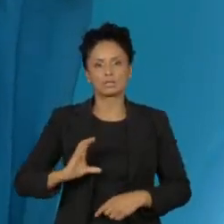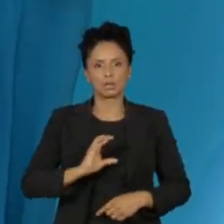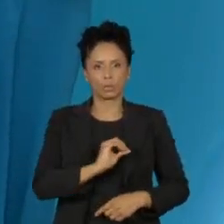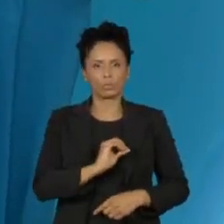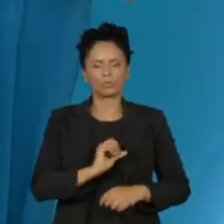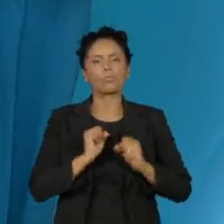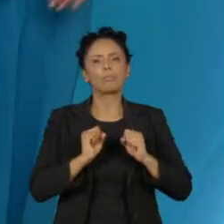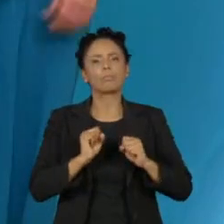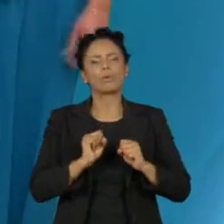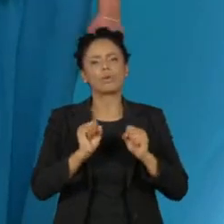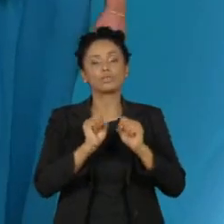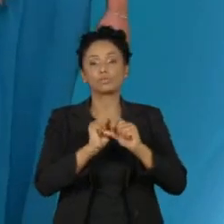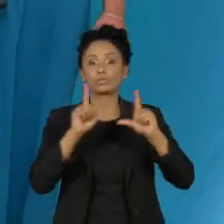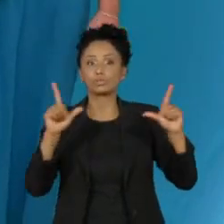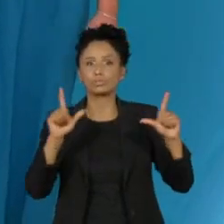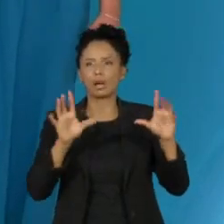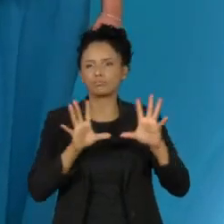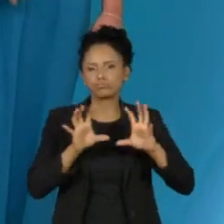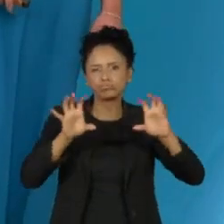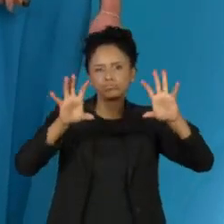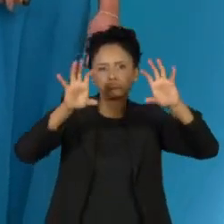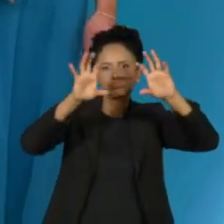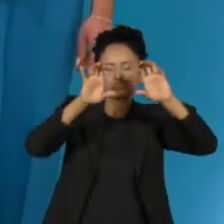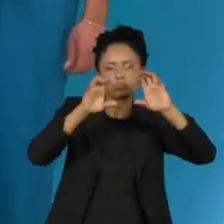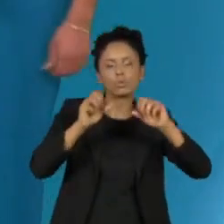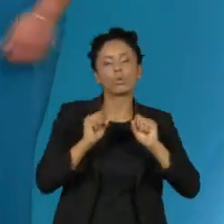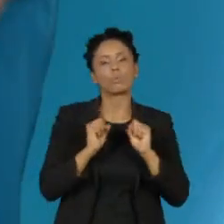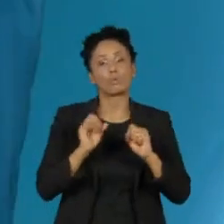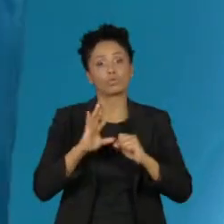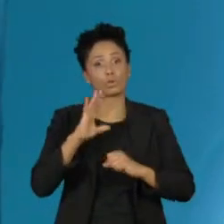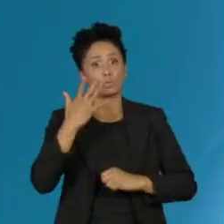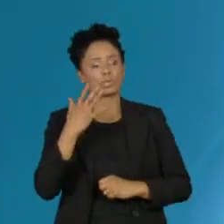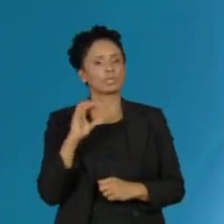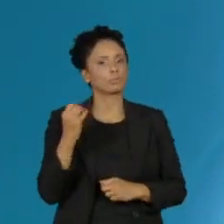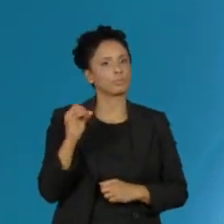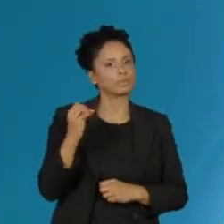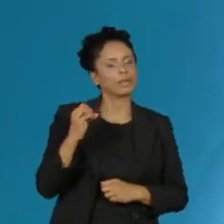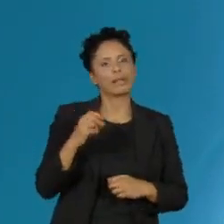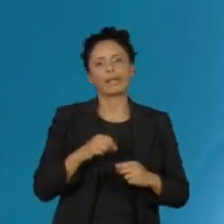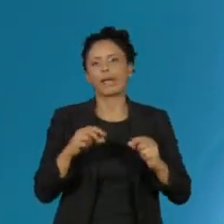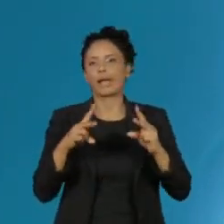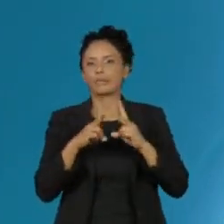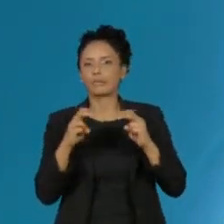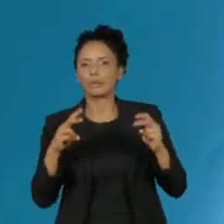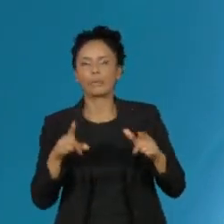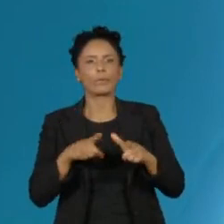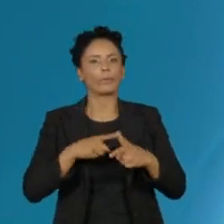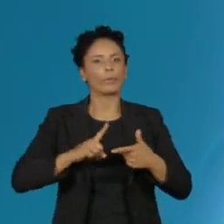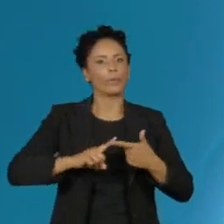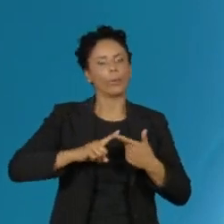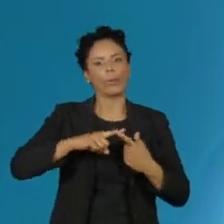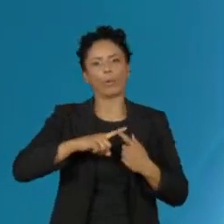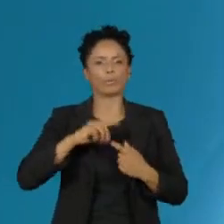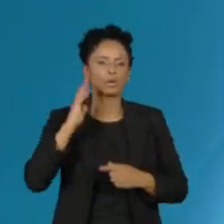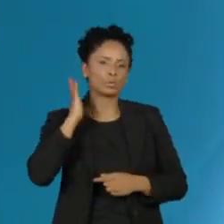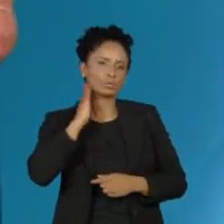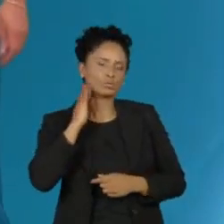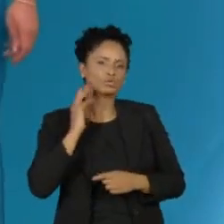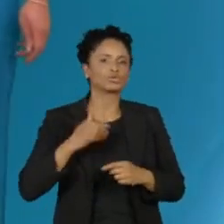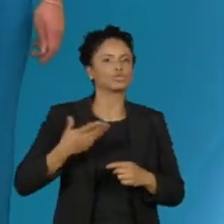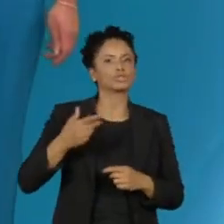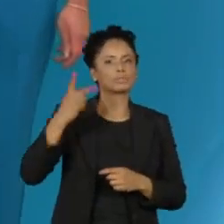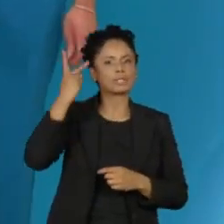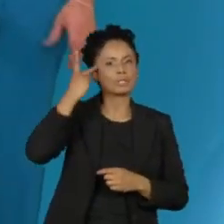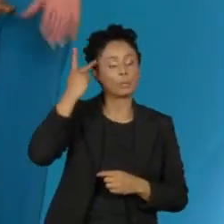névoa ou formação de nevoeiro em capitais como Porto Alegre, Florianópolis, Curitiba, São Paulo, áreas do sul de Minas e